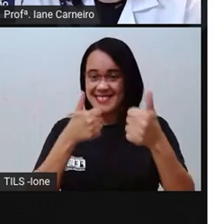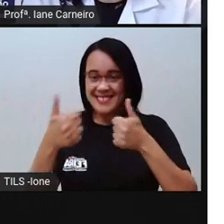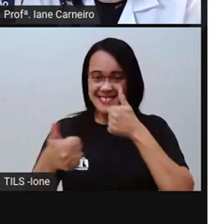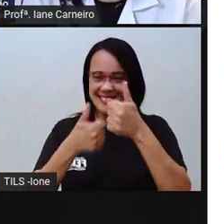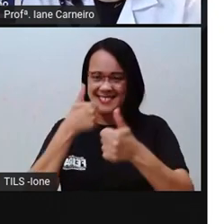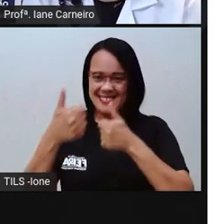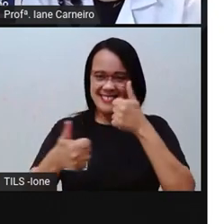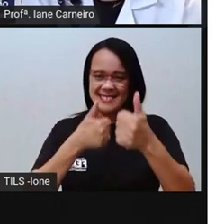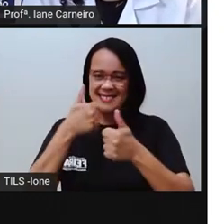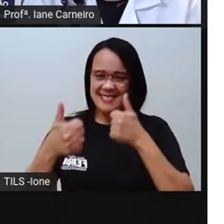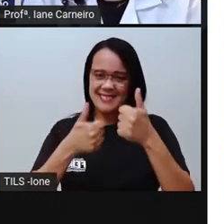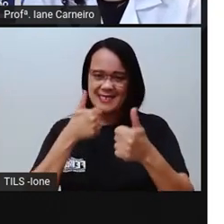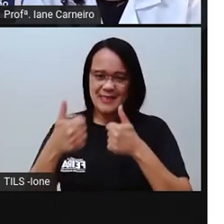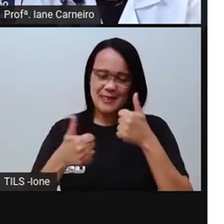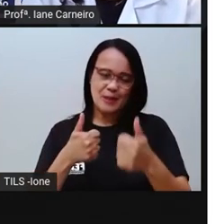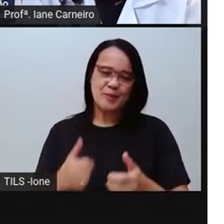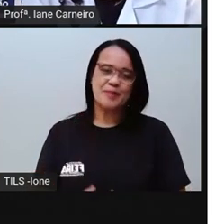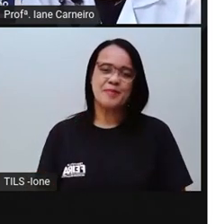dessa forma.